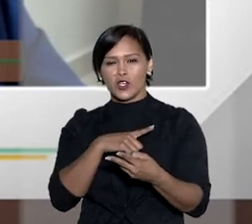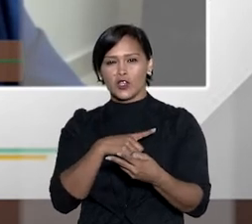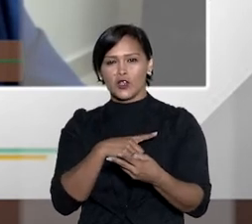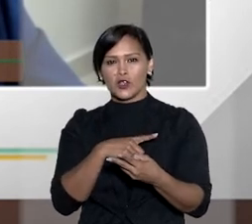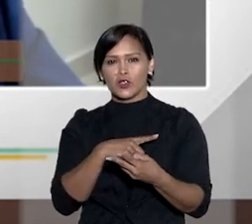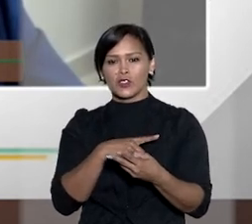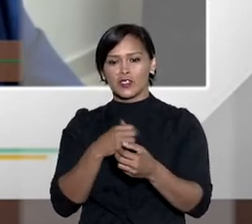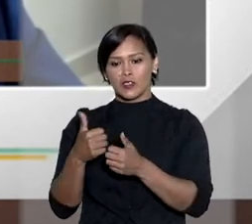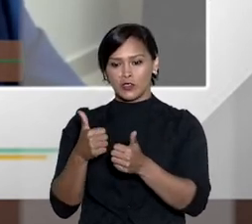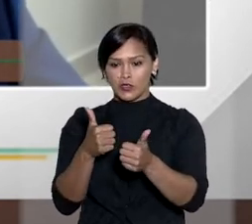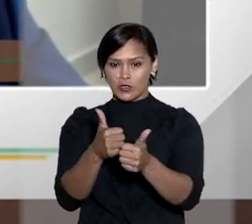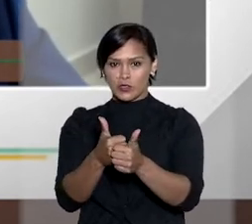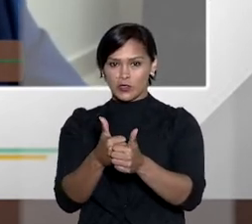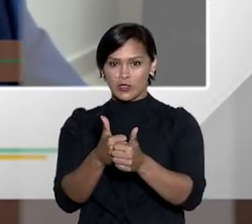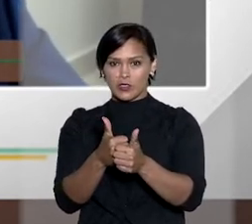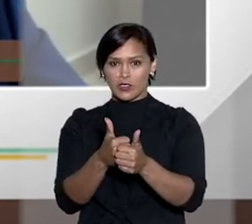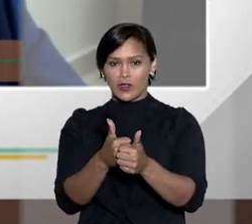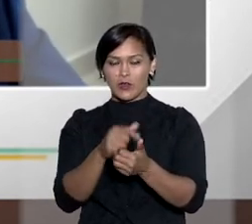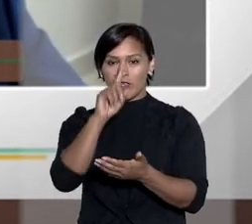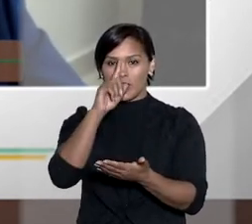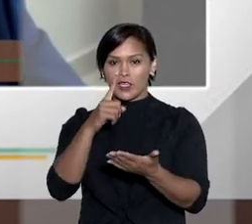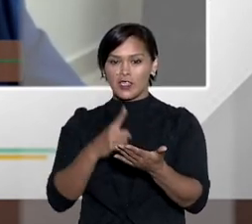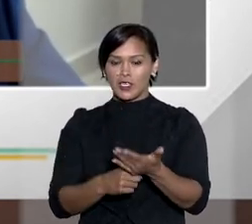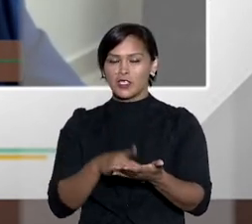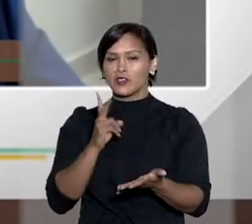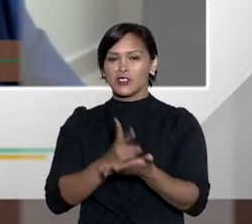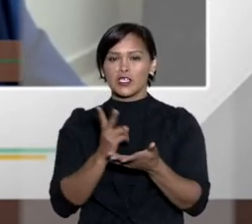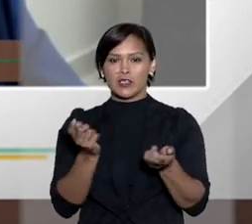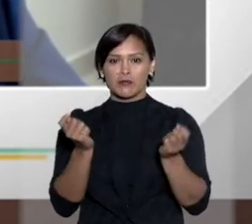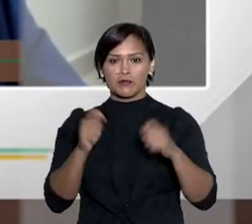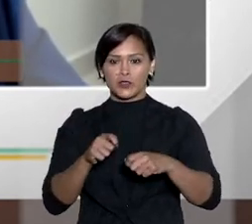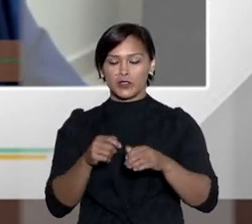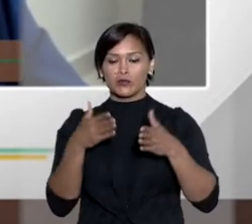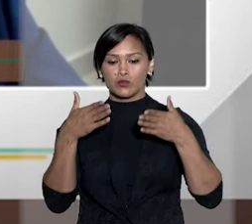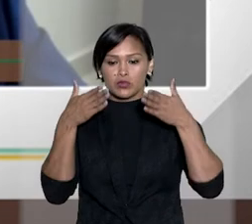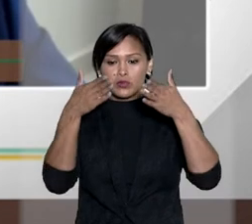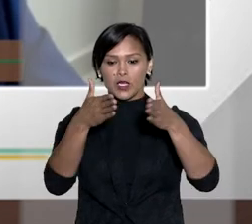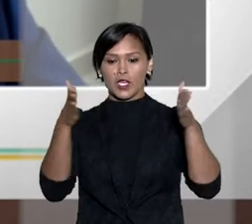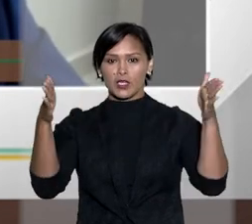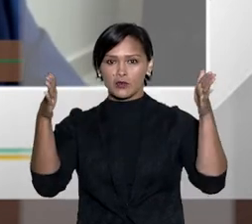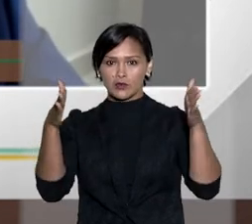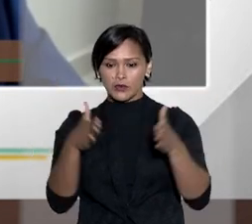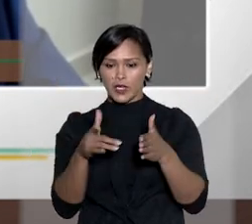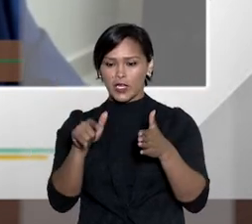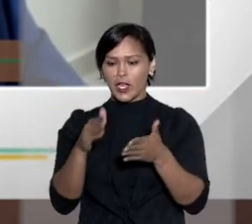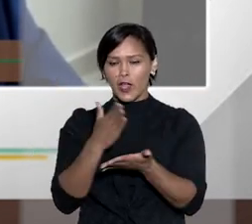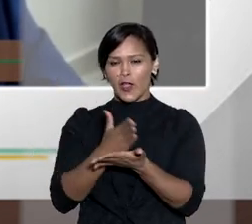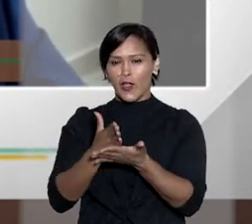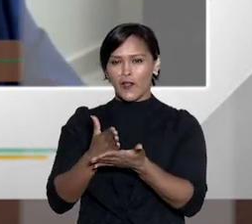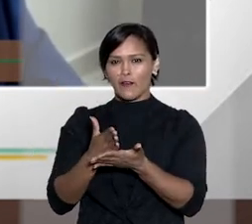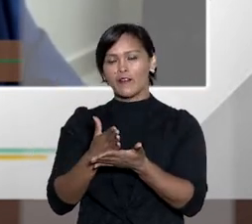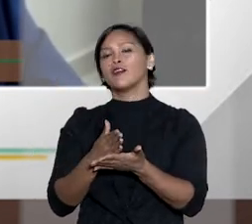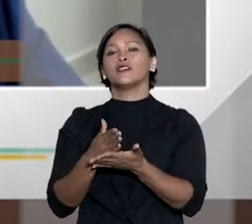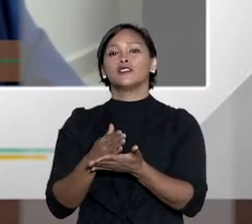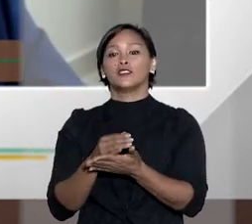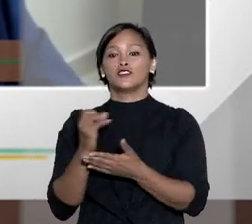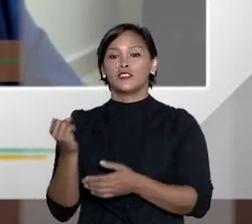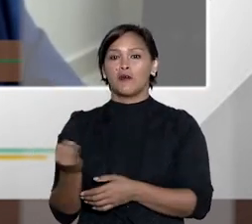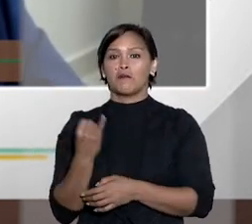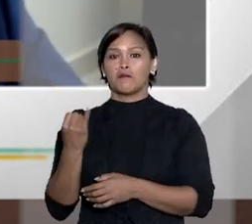a instrução e a decisão sempre que possível. Então, há uma concentração de fases. Há nos juizados um